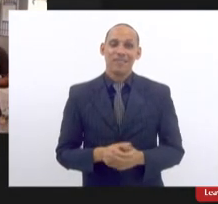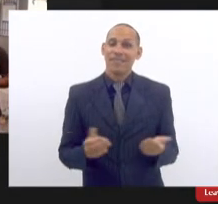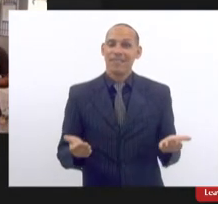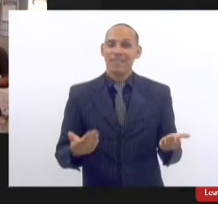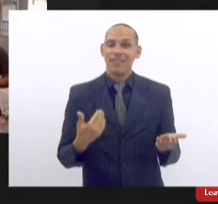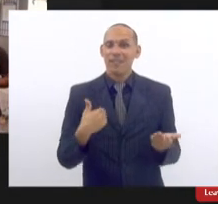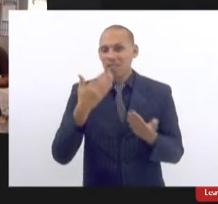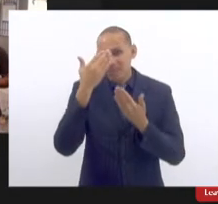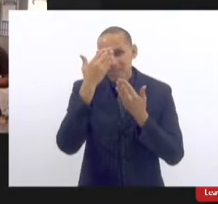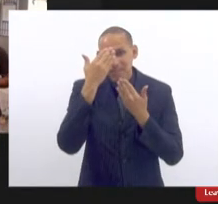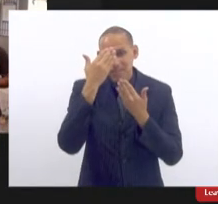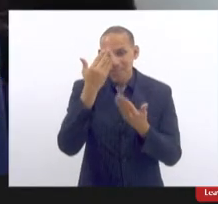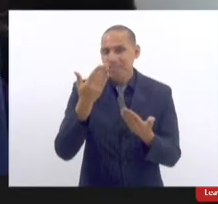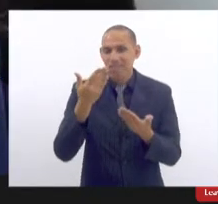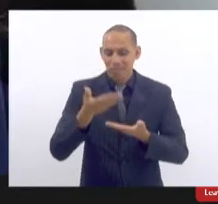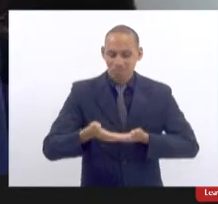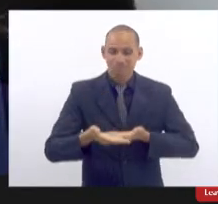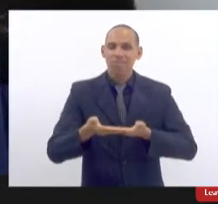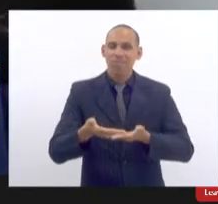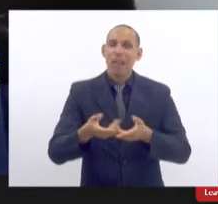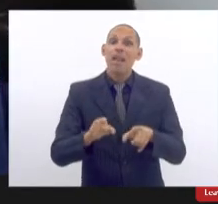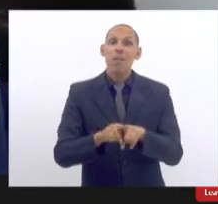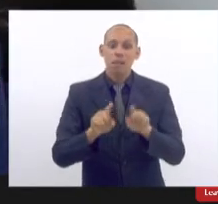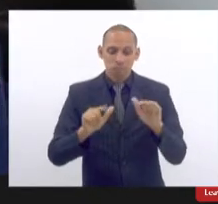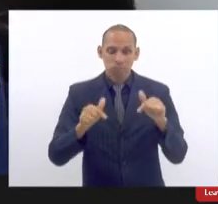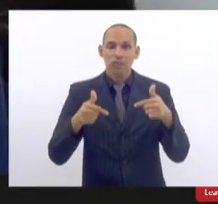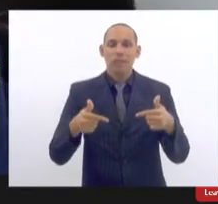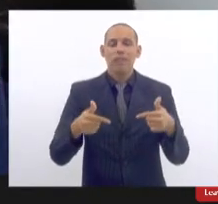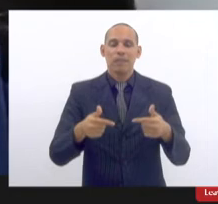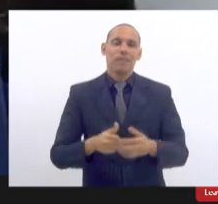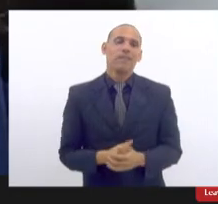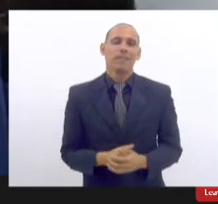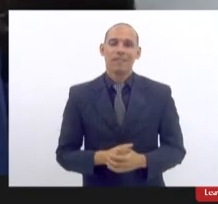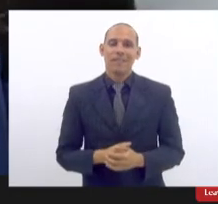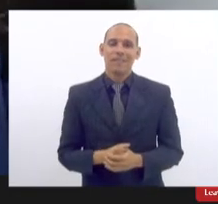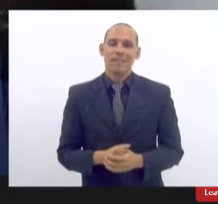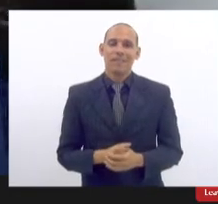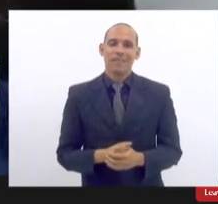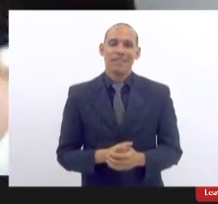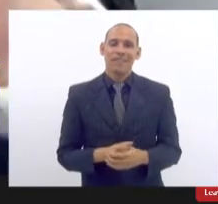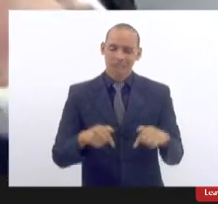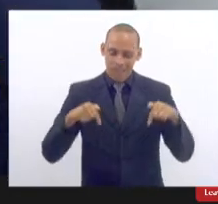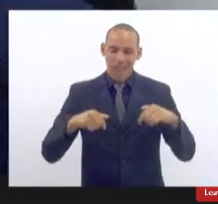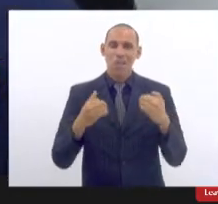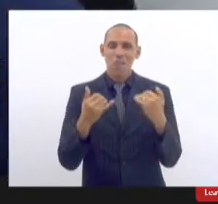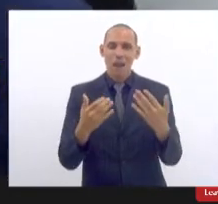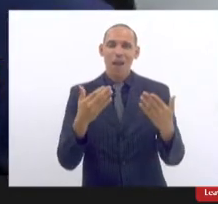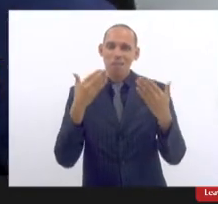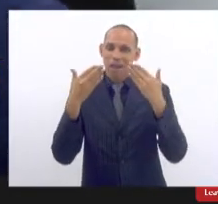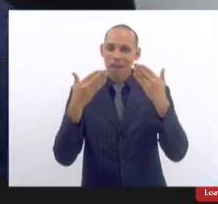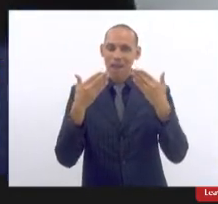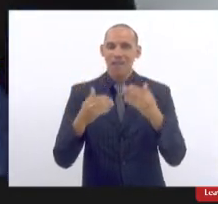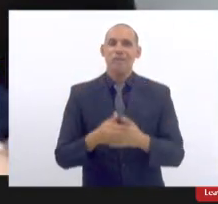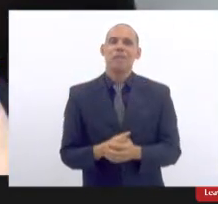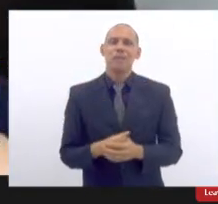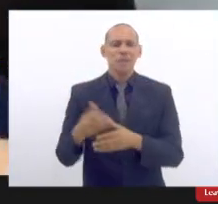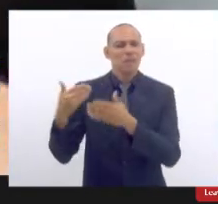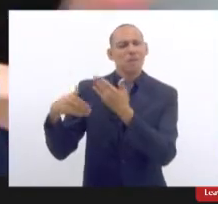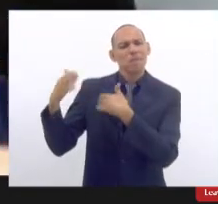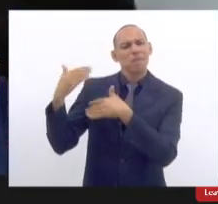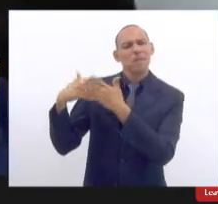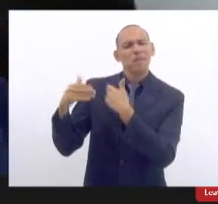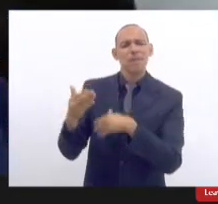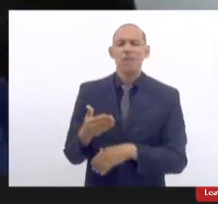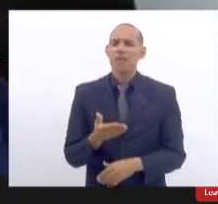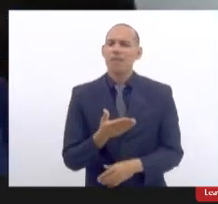eu agradeço o convite a iniciativa dessa audiência pública e desde vocês